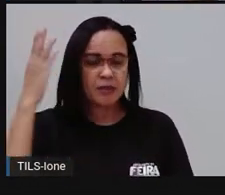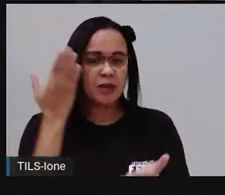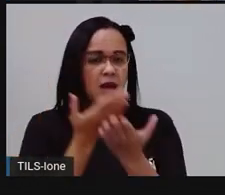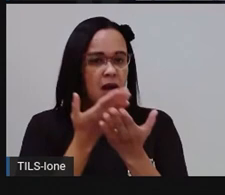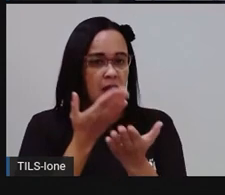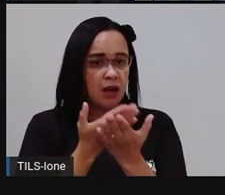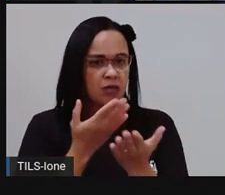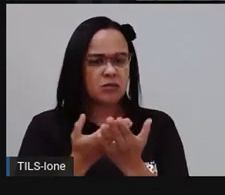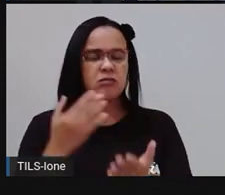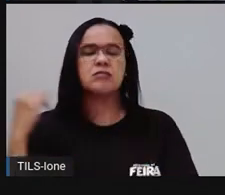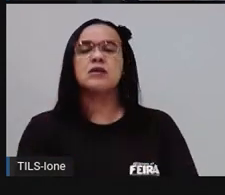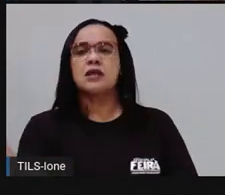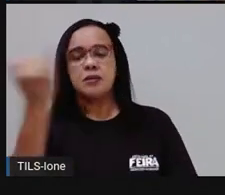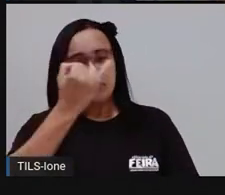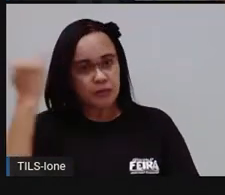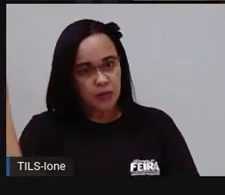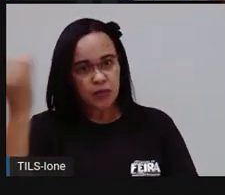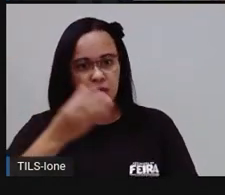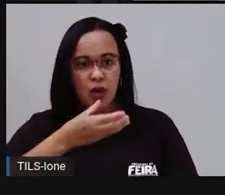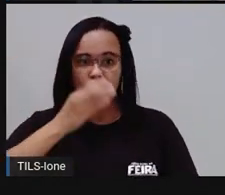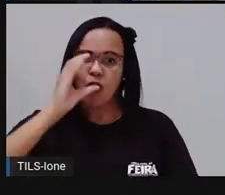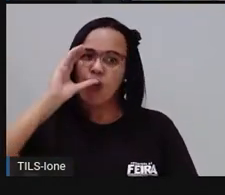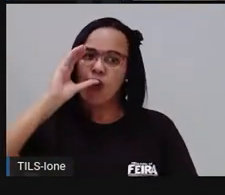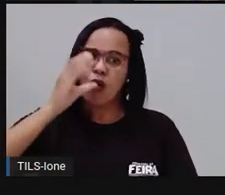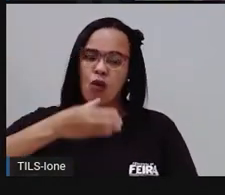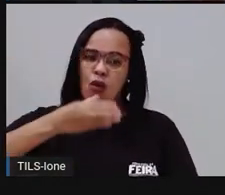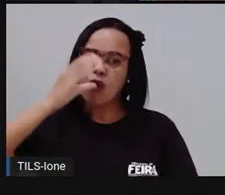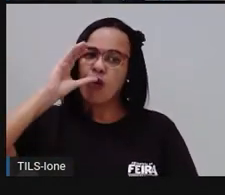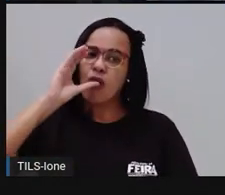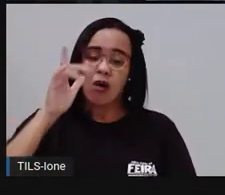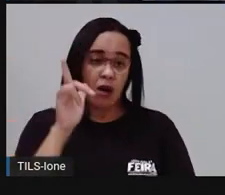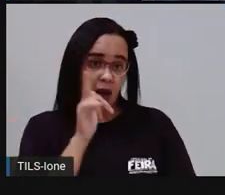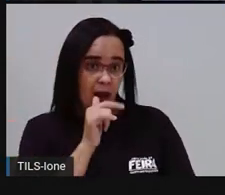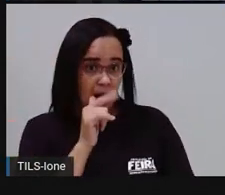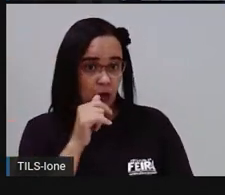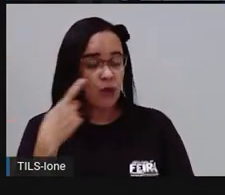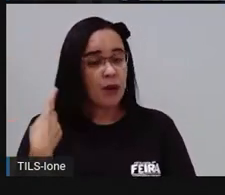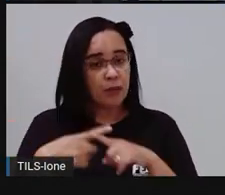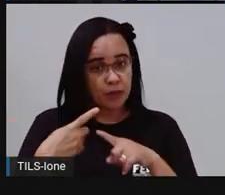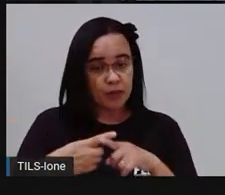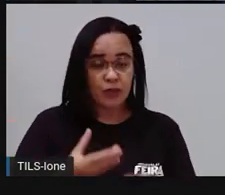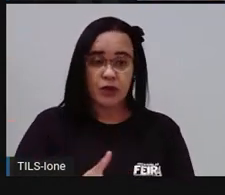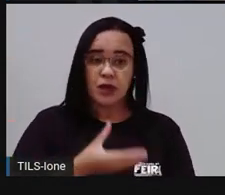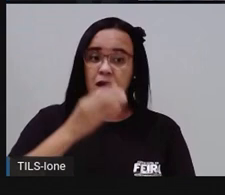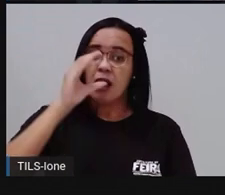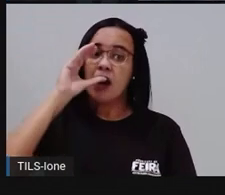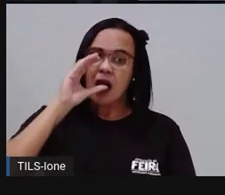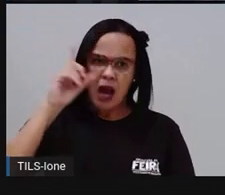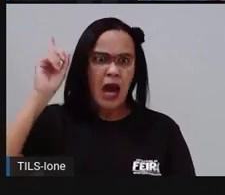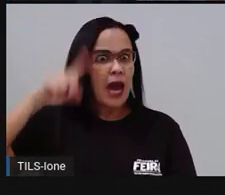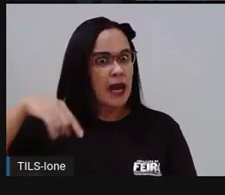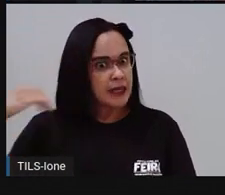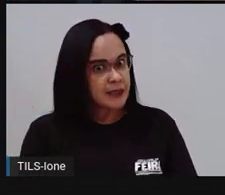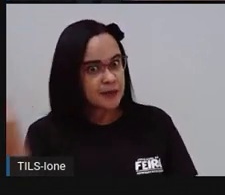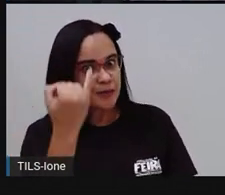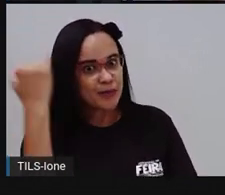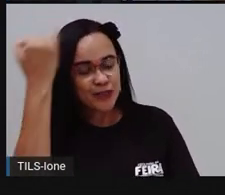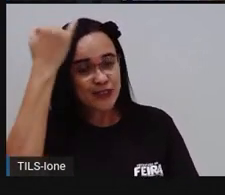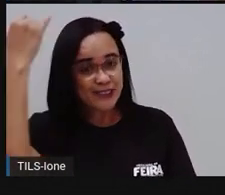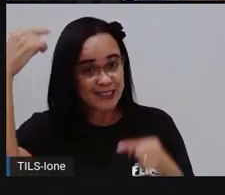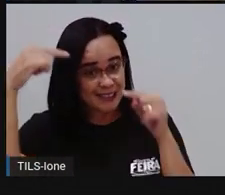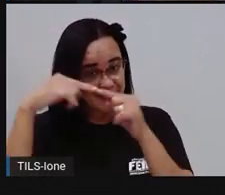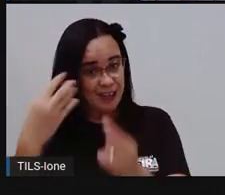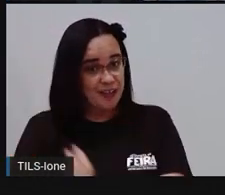importância de beber água, né? A água é um bem precioso que nós temos, né? O que nos mantém vivos. A gente precisa